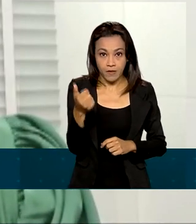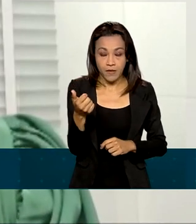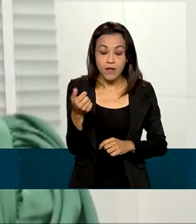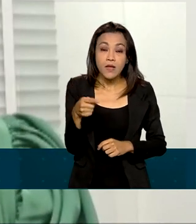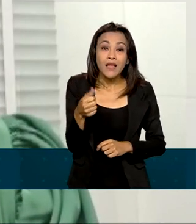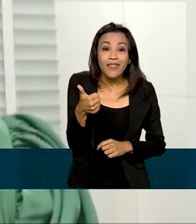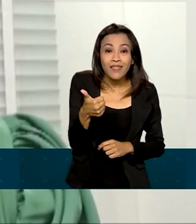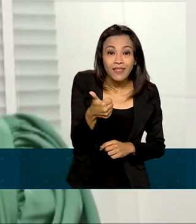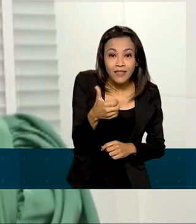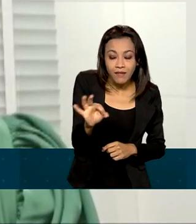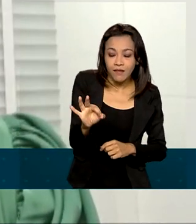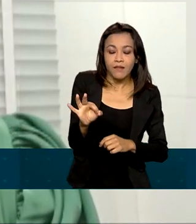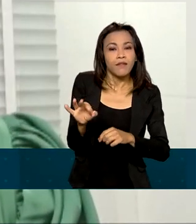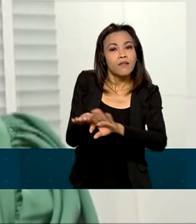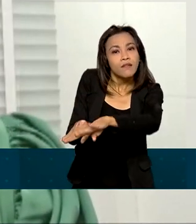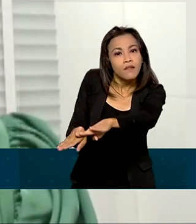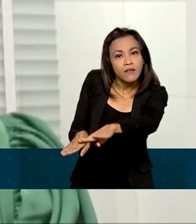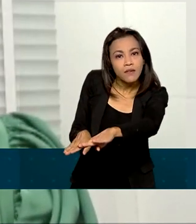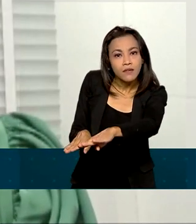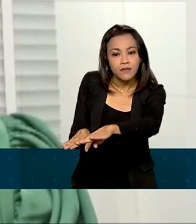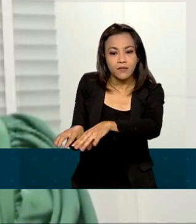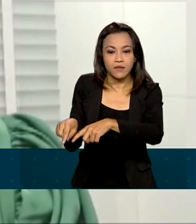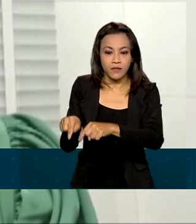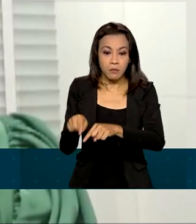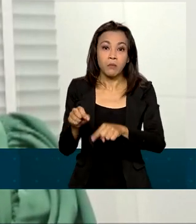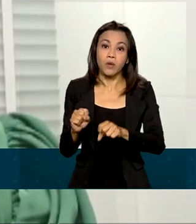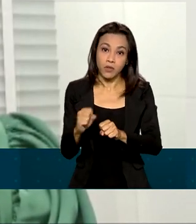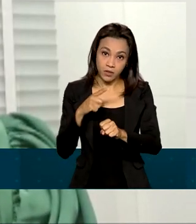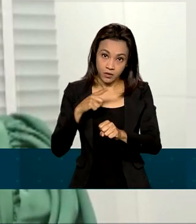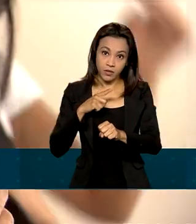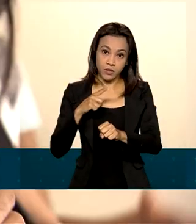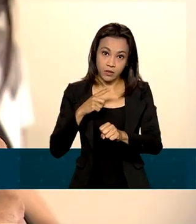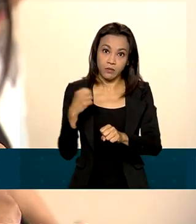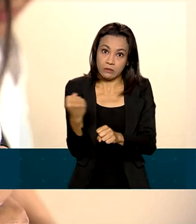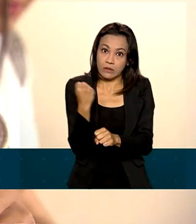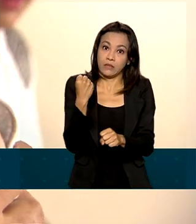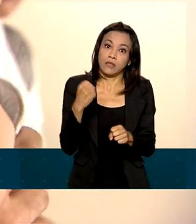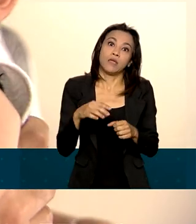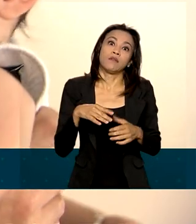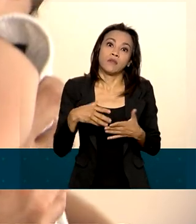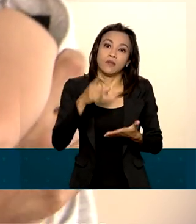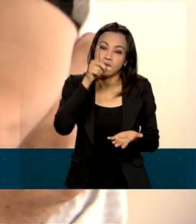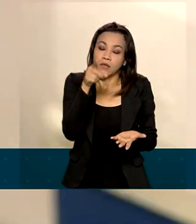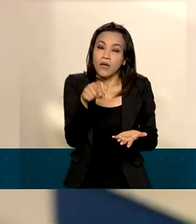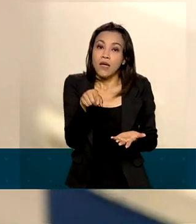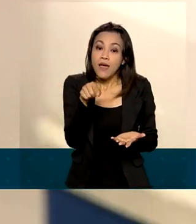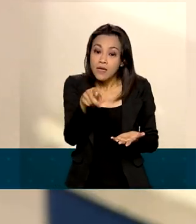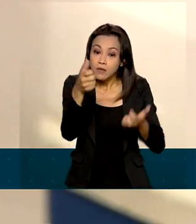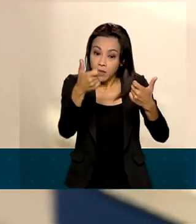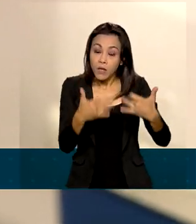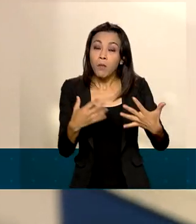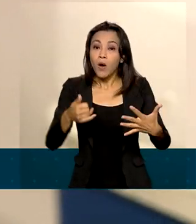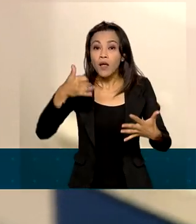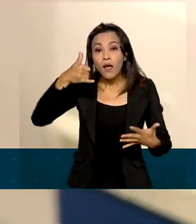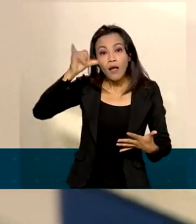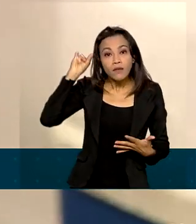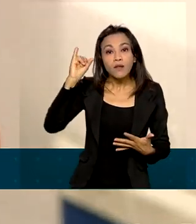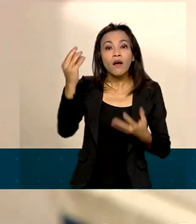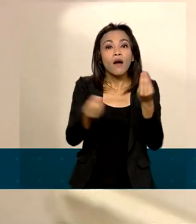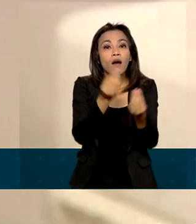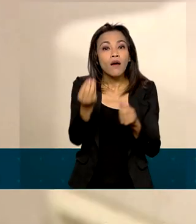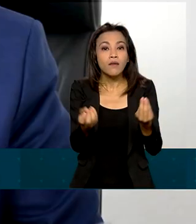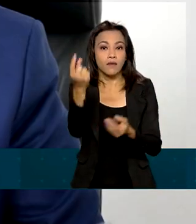1 em cada 10 crianças pode ter o titimédio agudo, que pode levar à sua doença. A doença pode ser prevenida com a